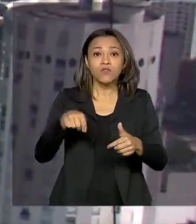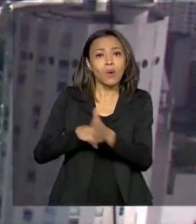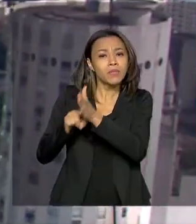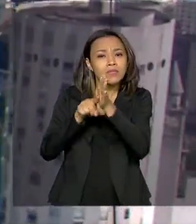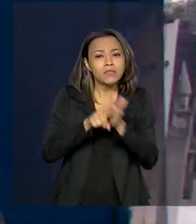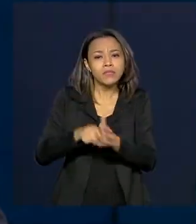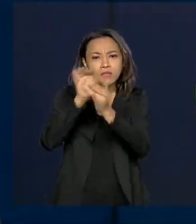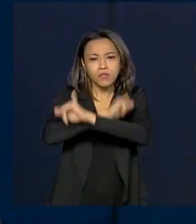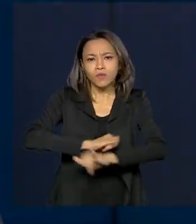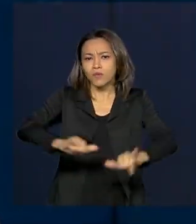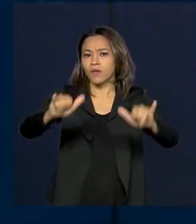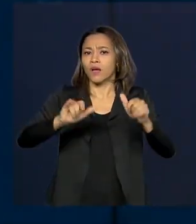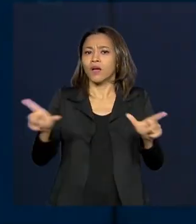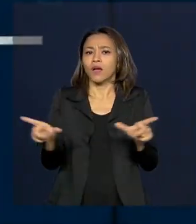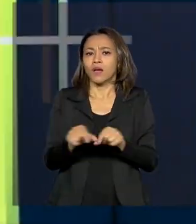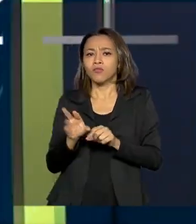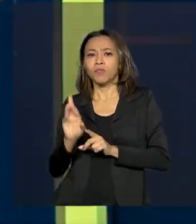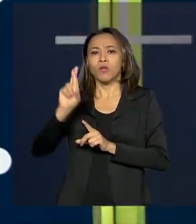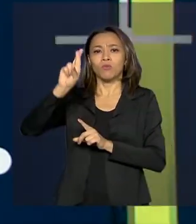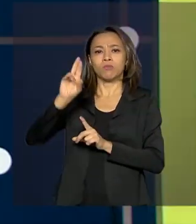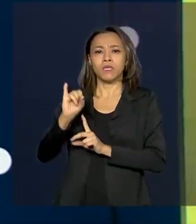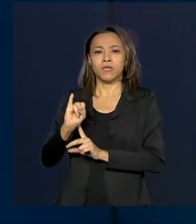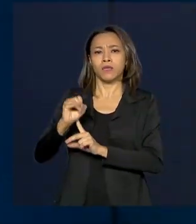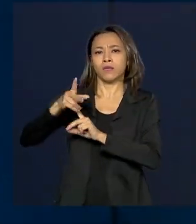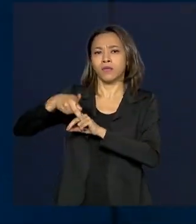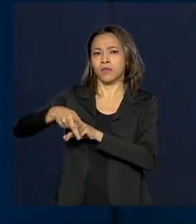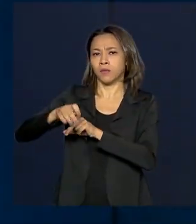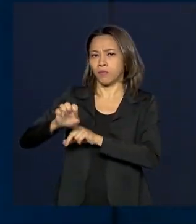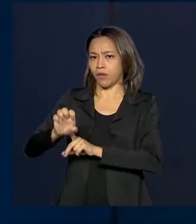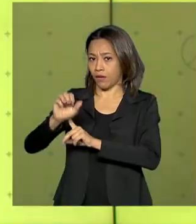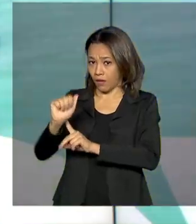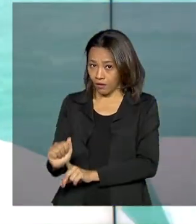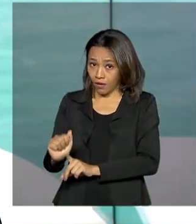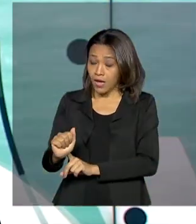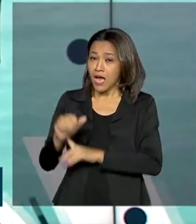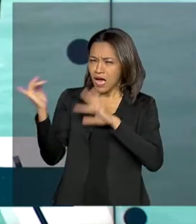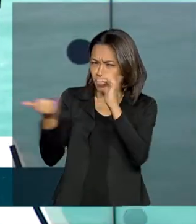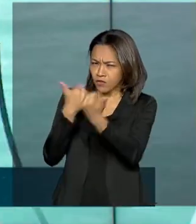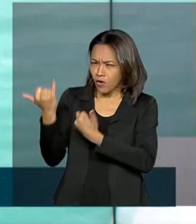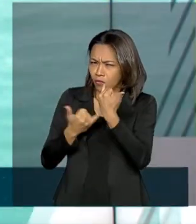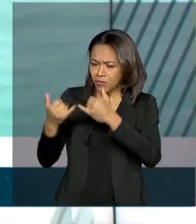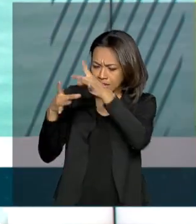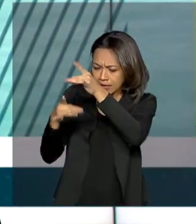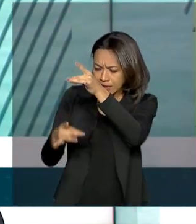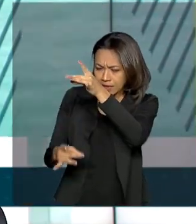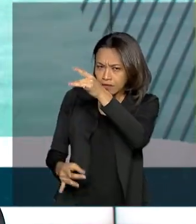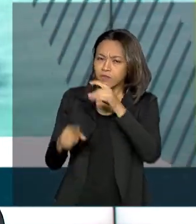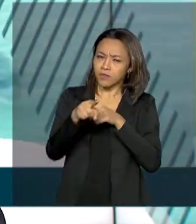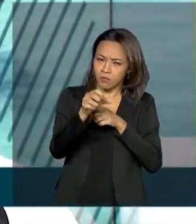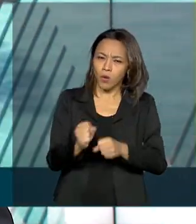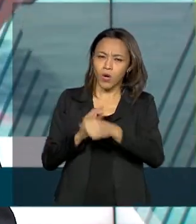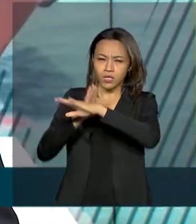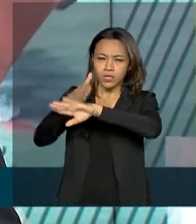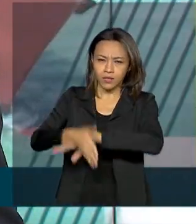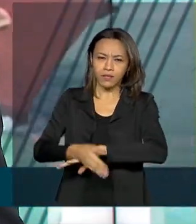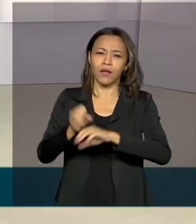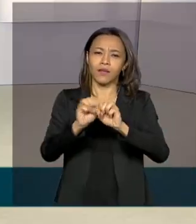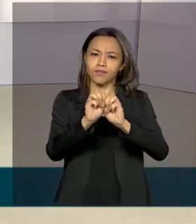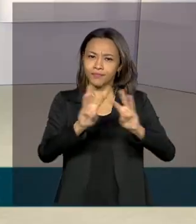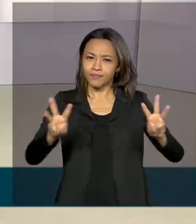pelo Instituto de Pesquisa Econômica Aplicada, o IPEA. As informações completas sobre a pesquisa você confere na Agência Brasil.